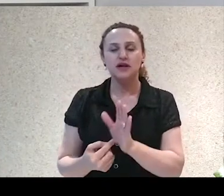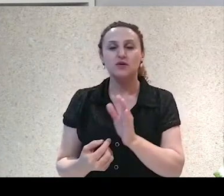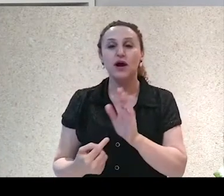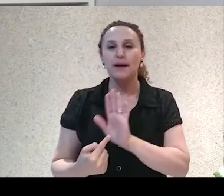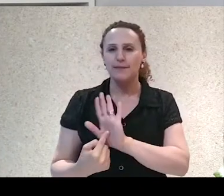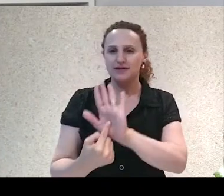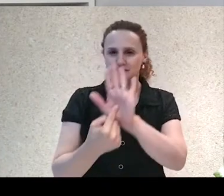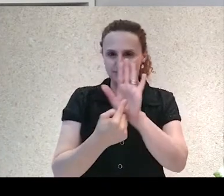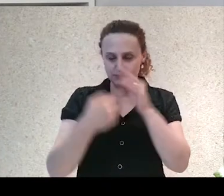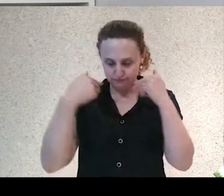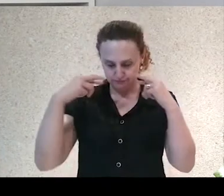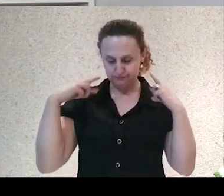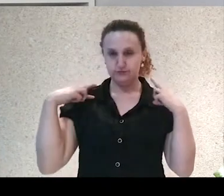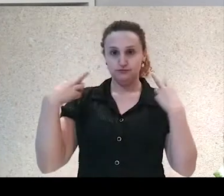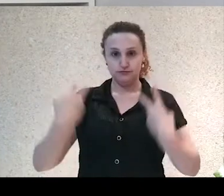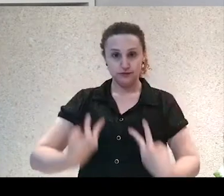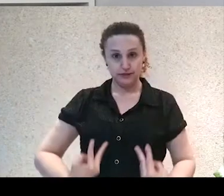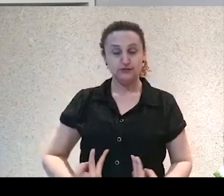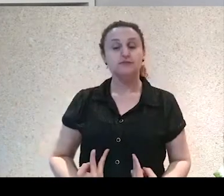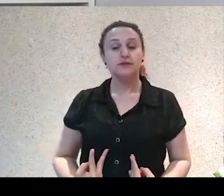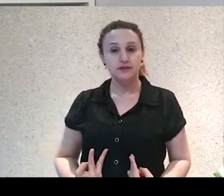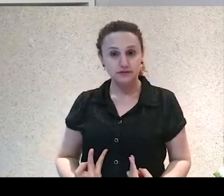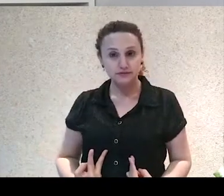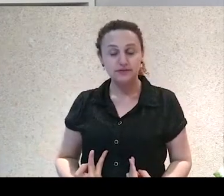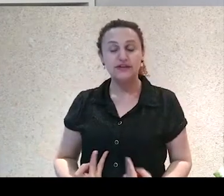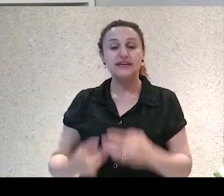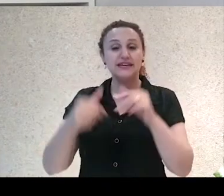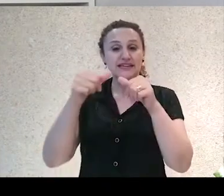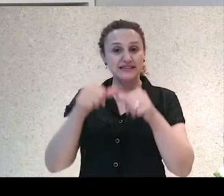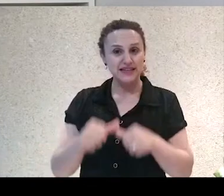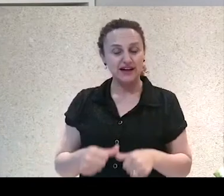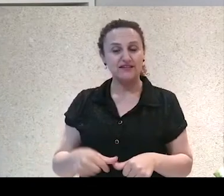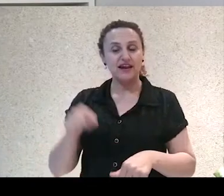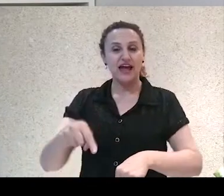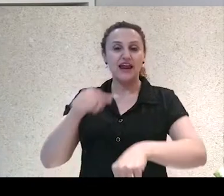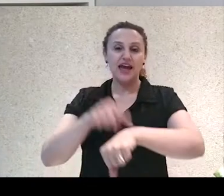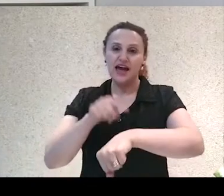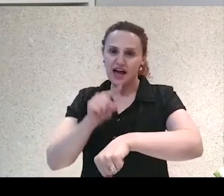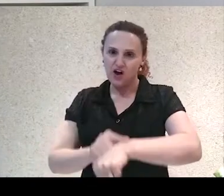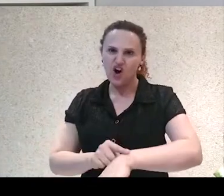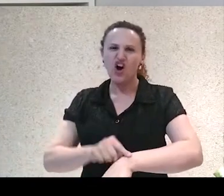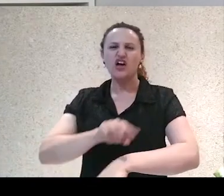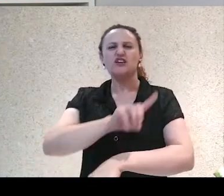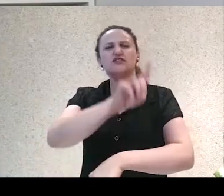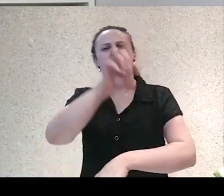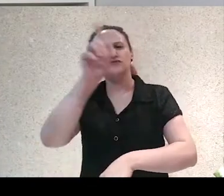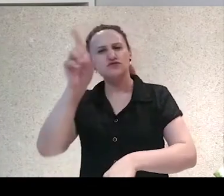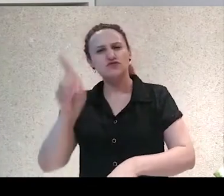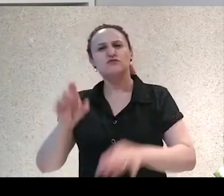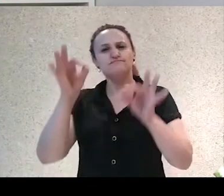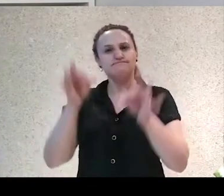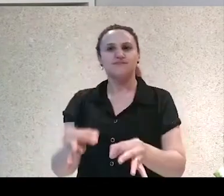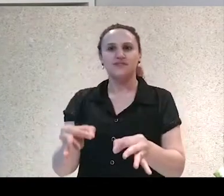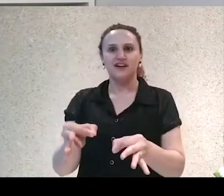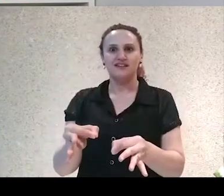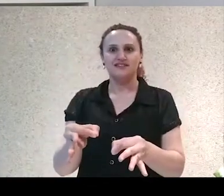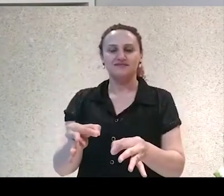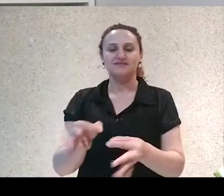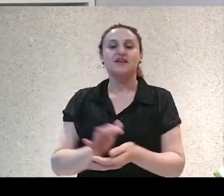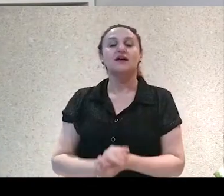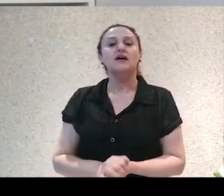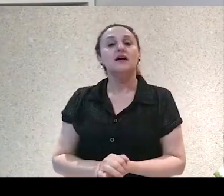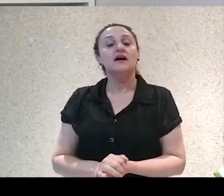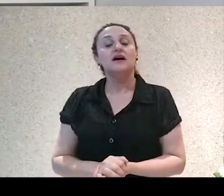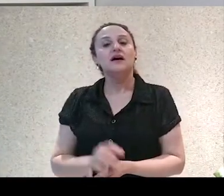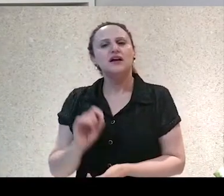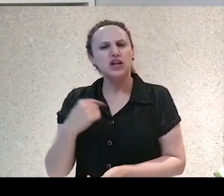23 horas e 59 minutos do dia 365. Ou